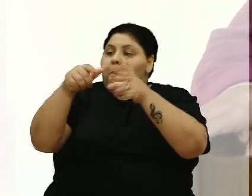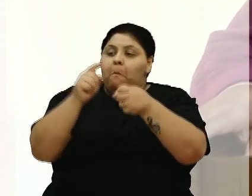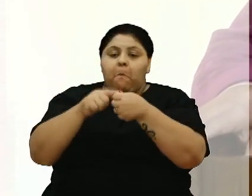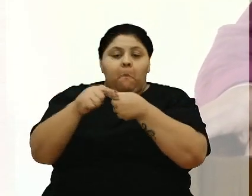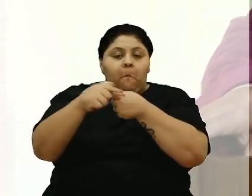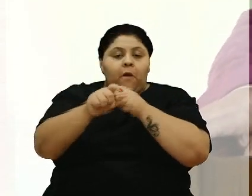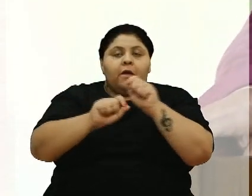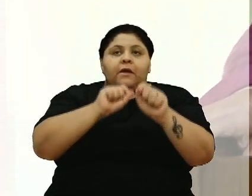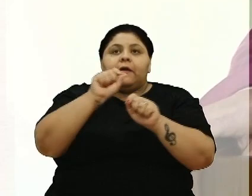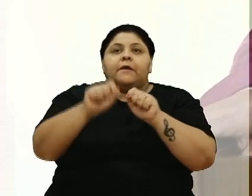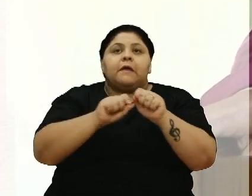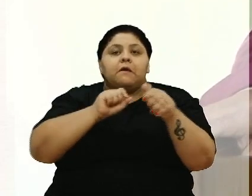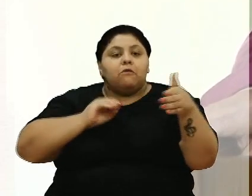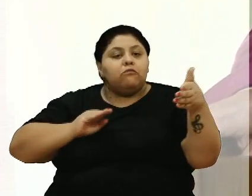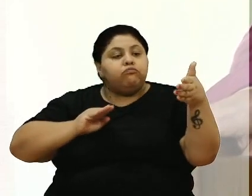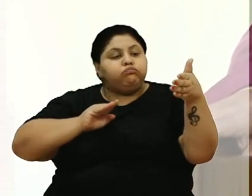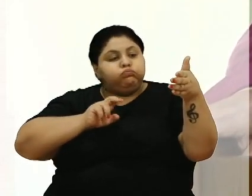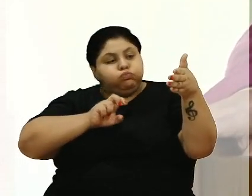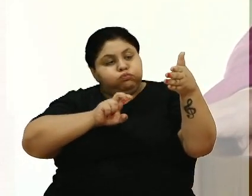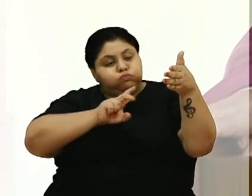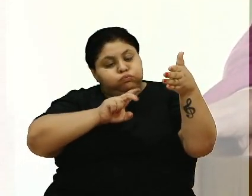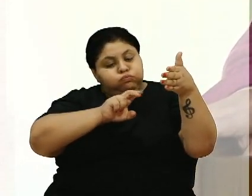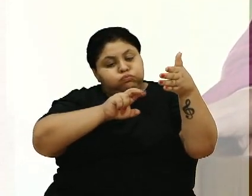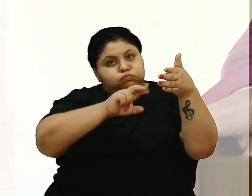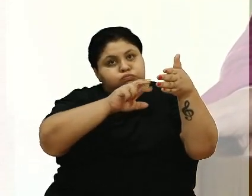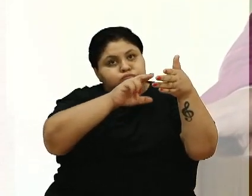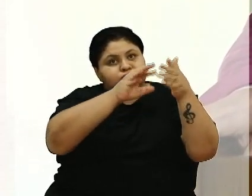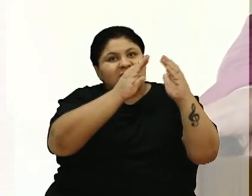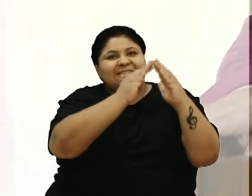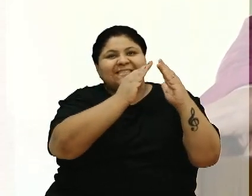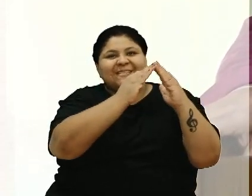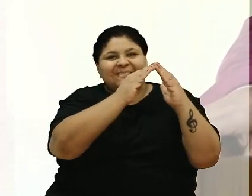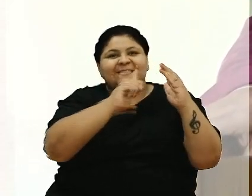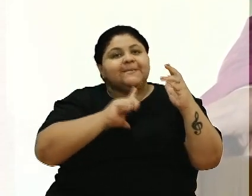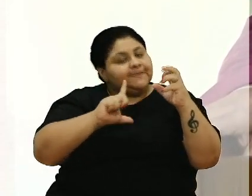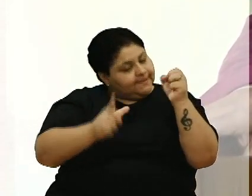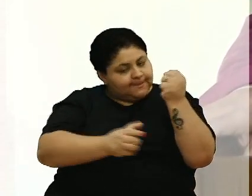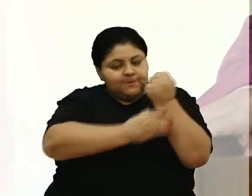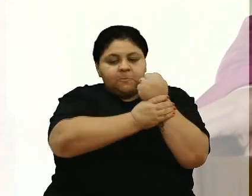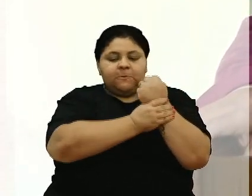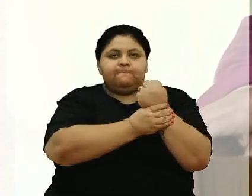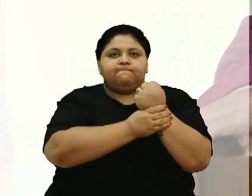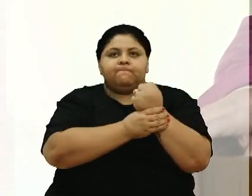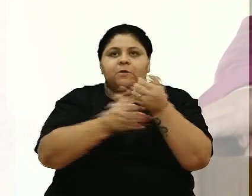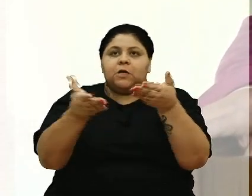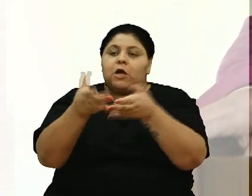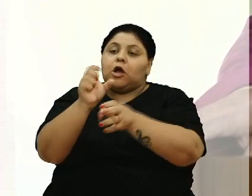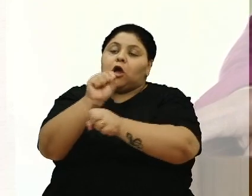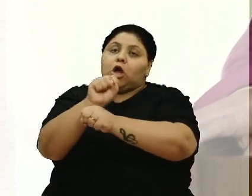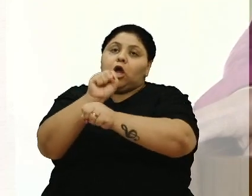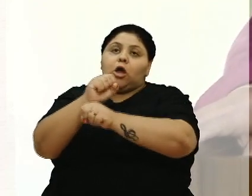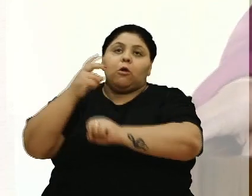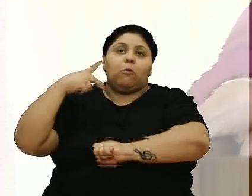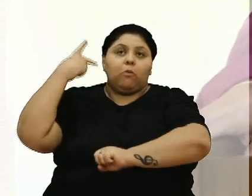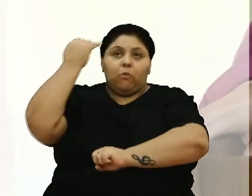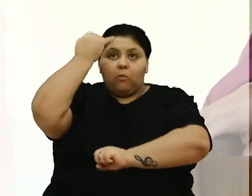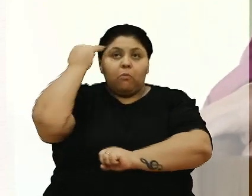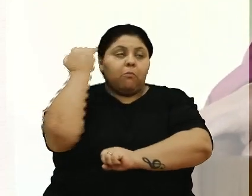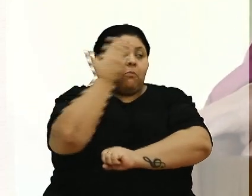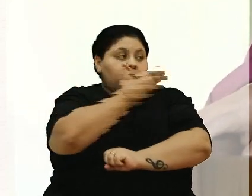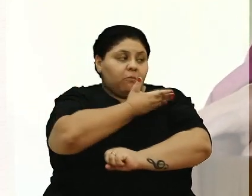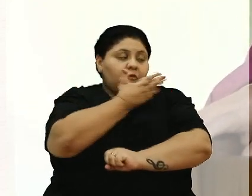vai subir nessas casas? Quem vai subir nessas casas porque tem que ter segurança? E agora, espero que o vereador D'Ambrosso fale lá que